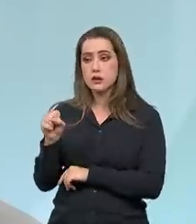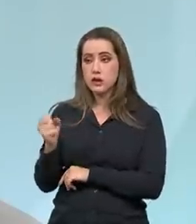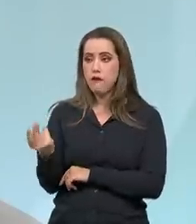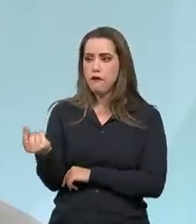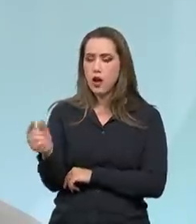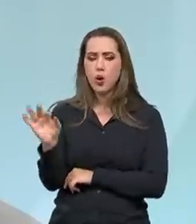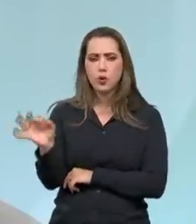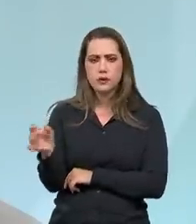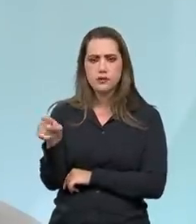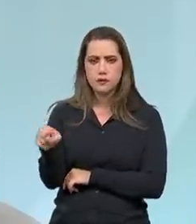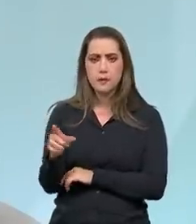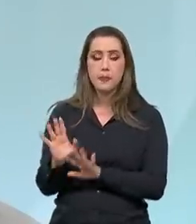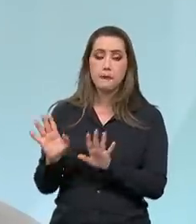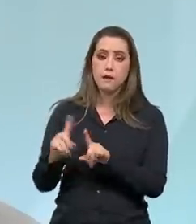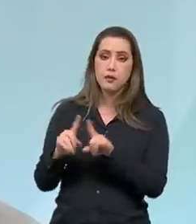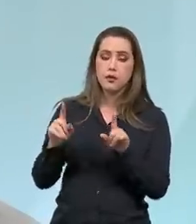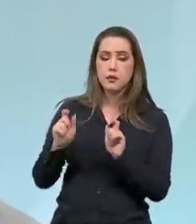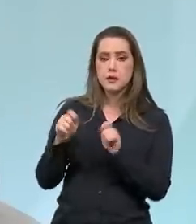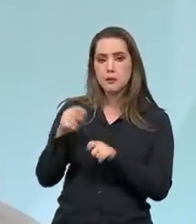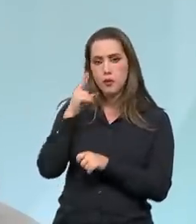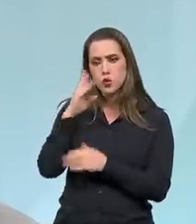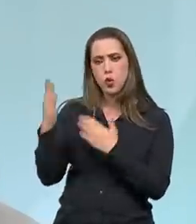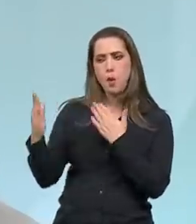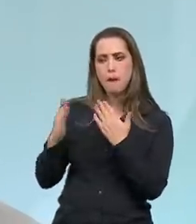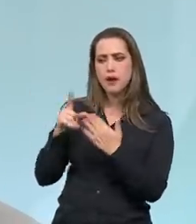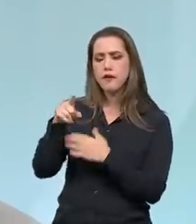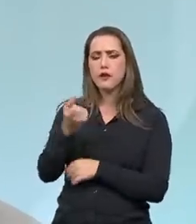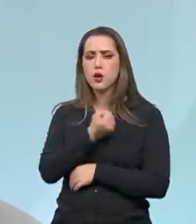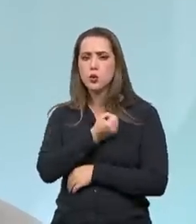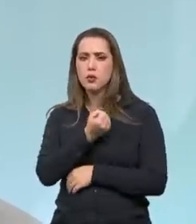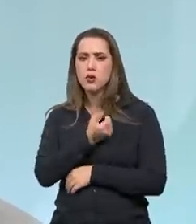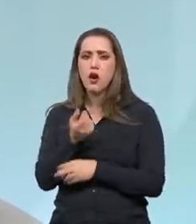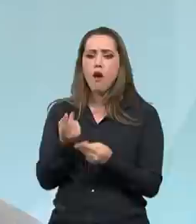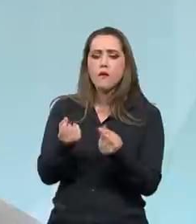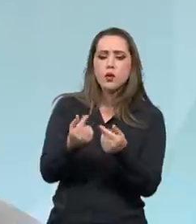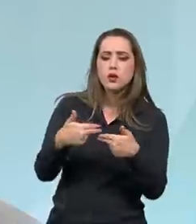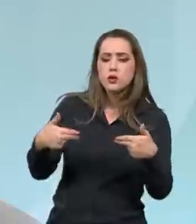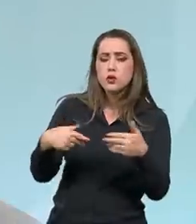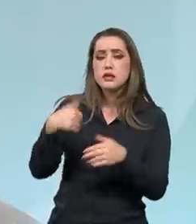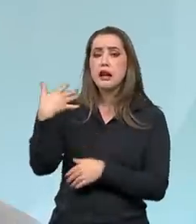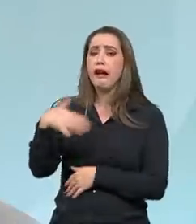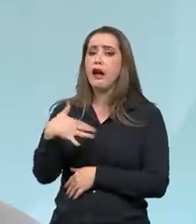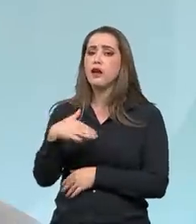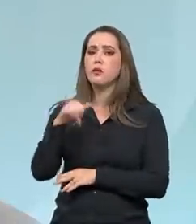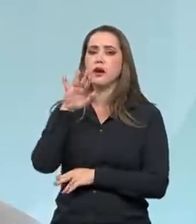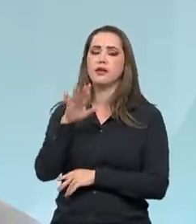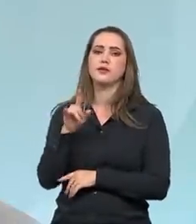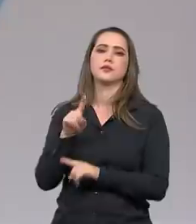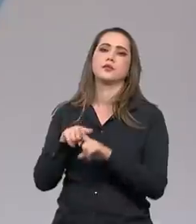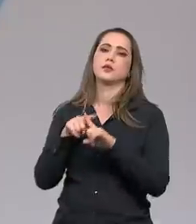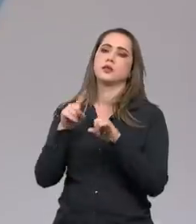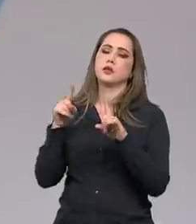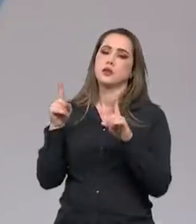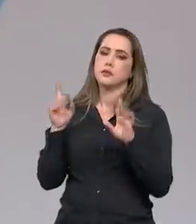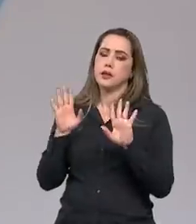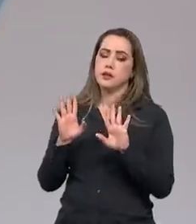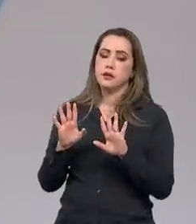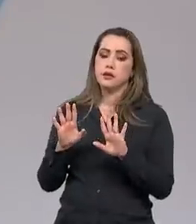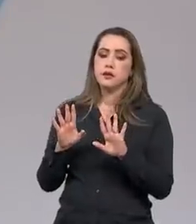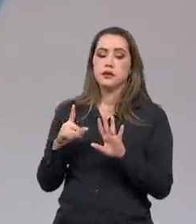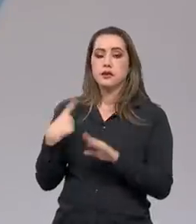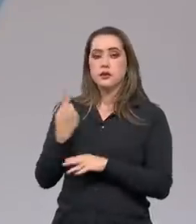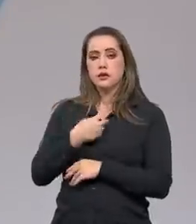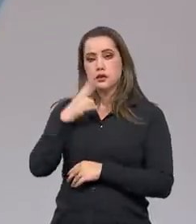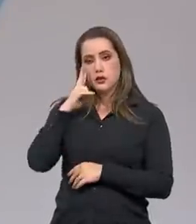termos reais, porque você pode contestar esse número dizendo que as coisas ficaram mais caras, devido a esses inúmeros problemas, principalmente a